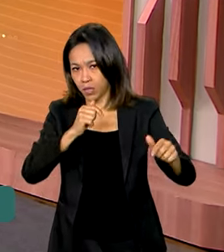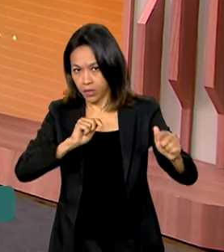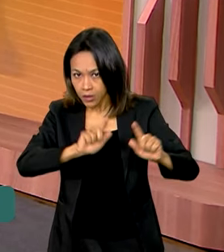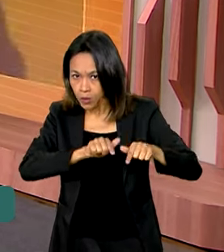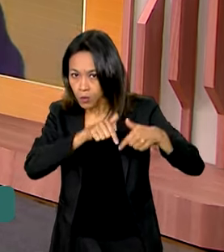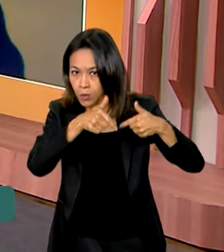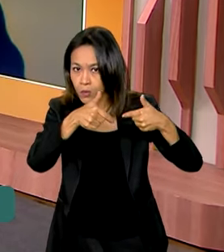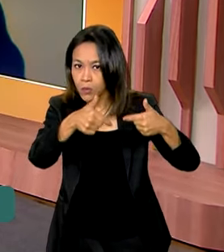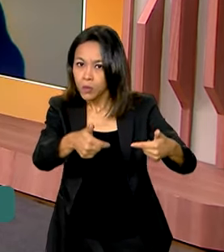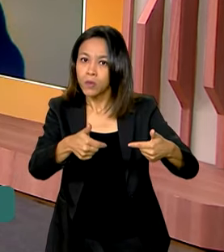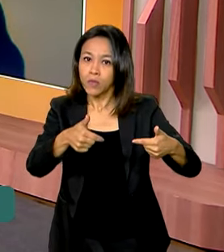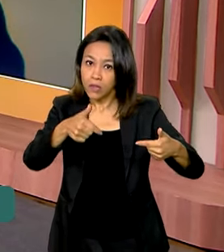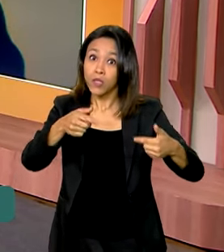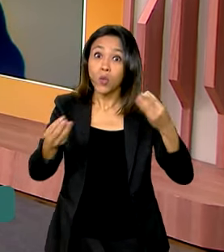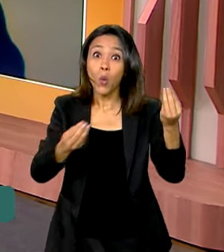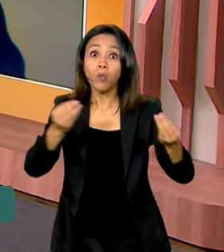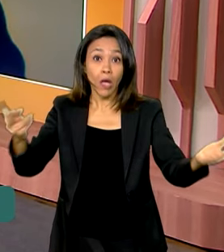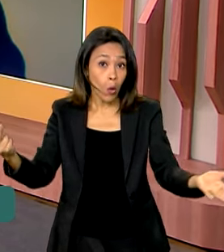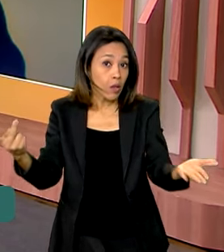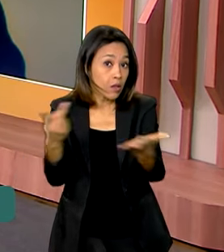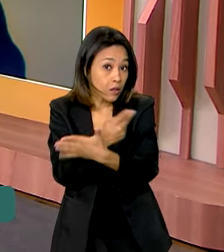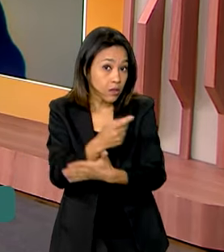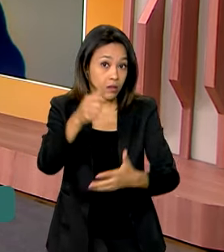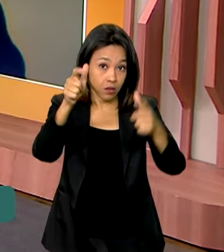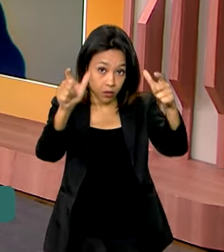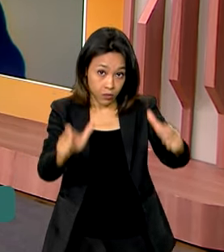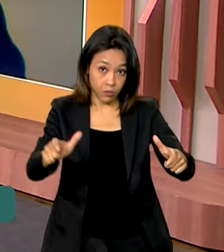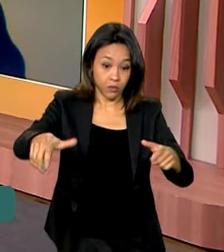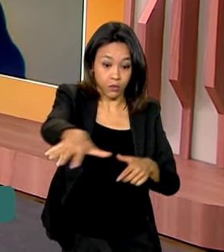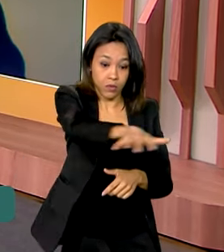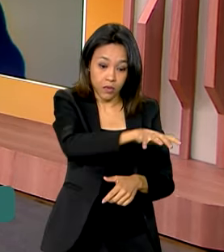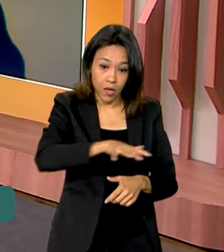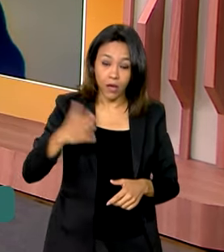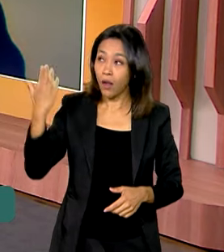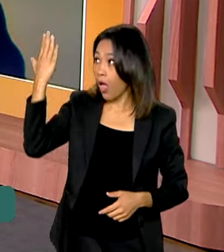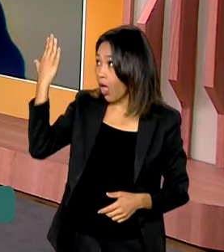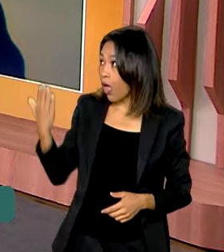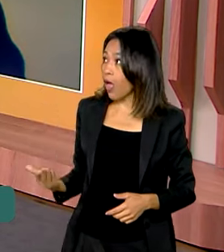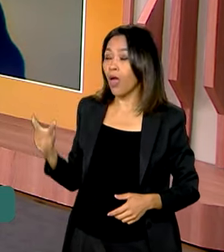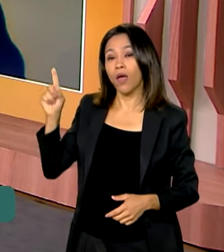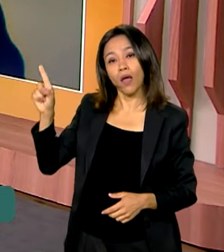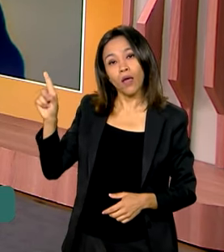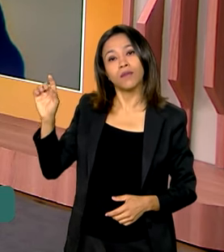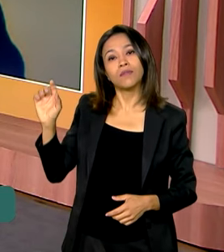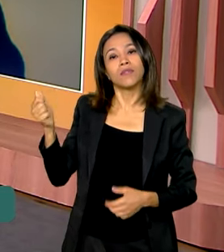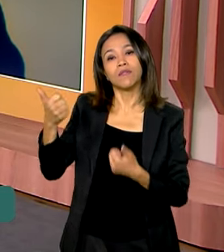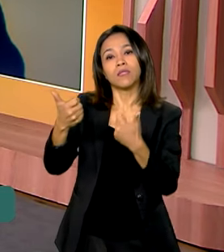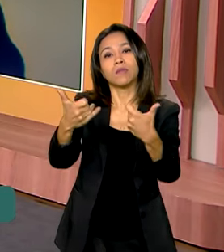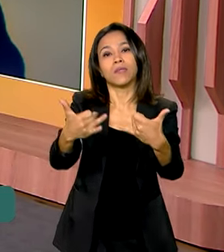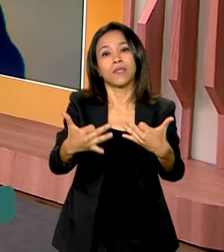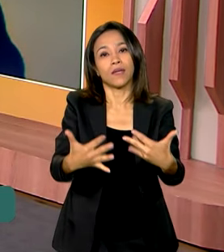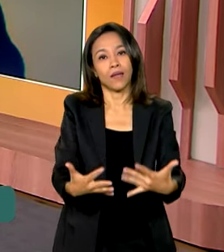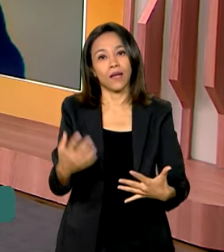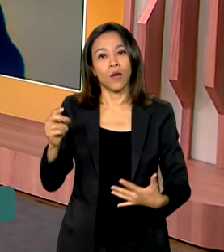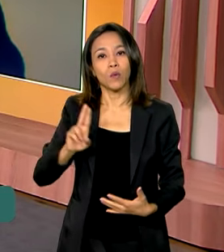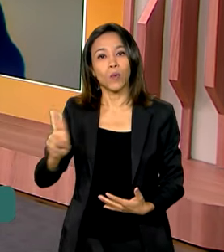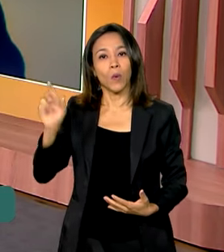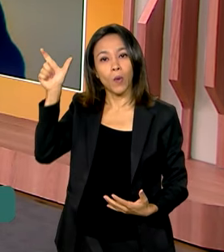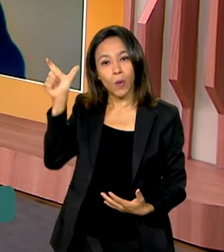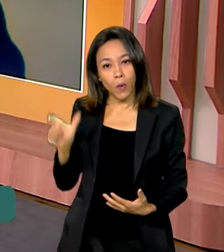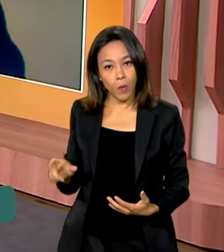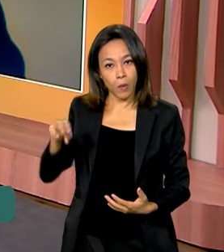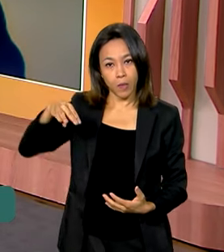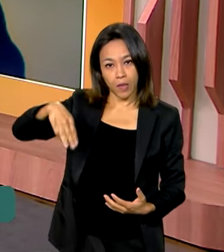situação nessas regiões é o secretário nacional de Direitos Territoriais do Ministério dos Povos Indígenas, Marcos